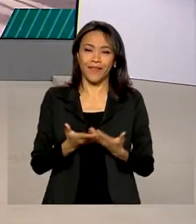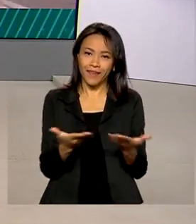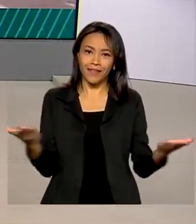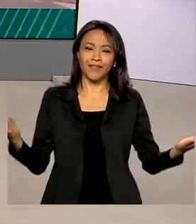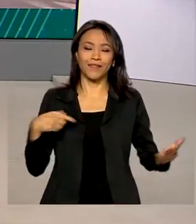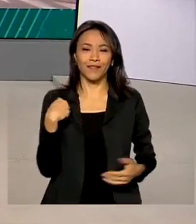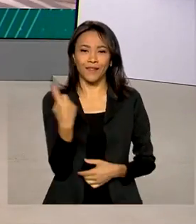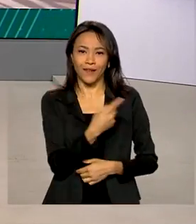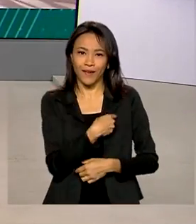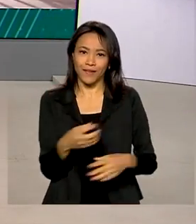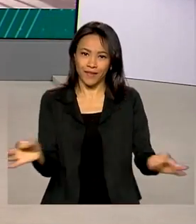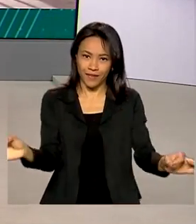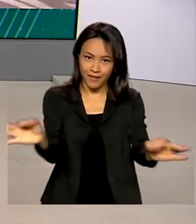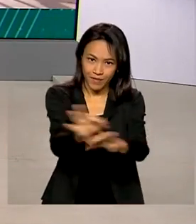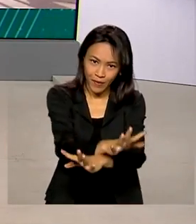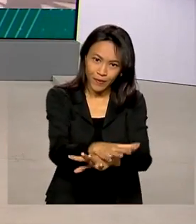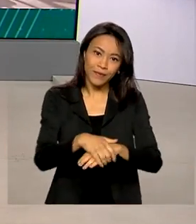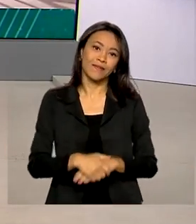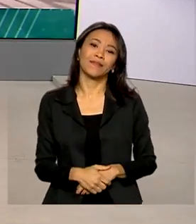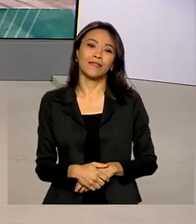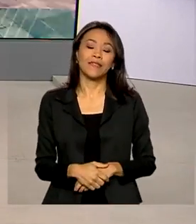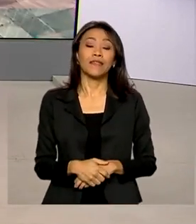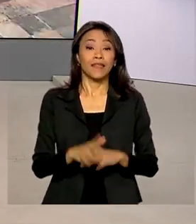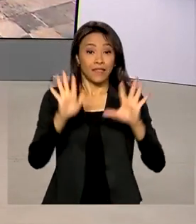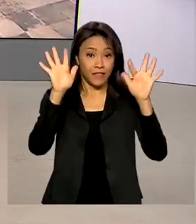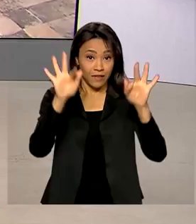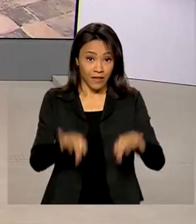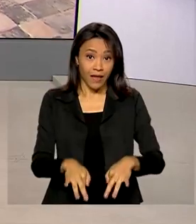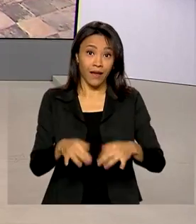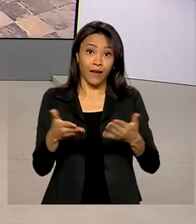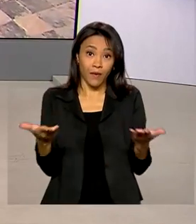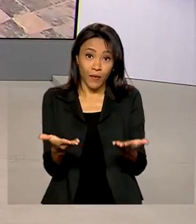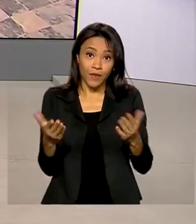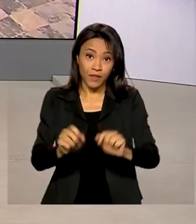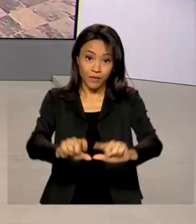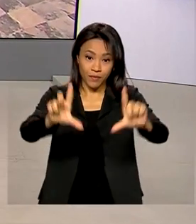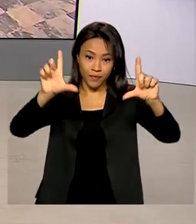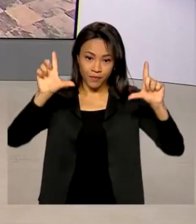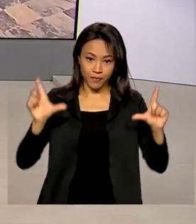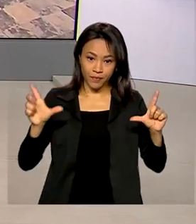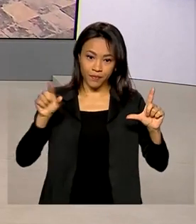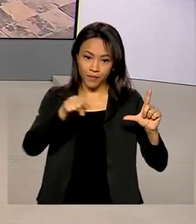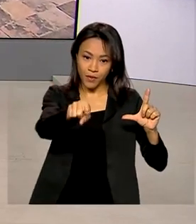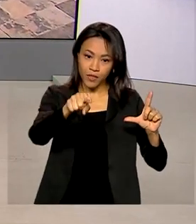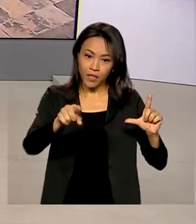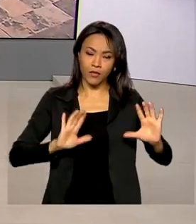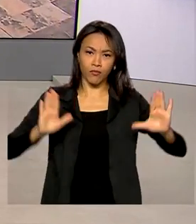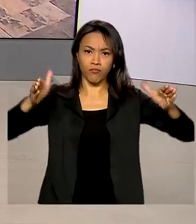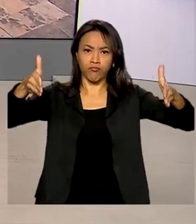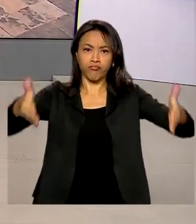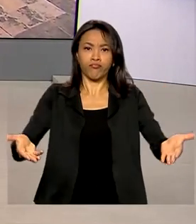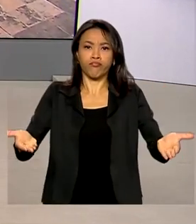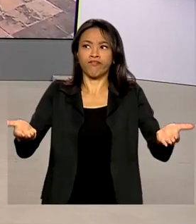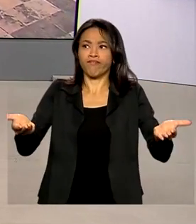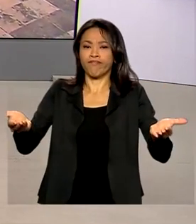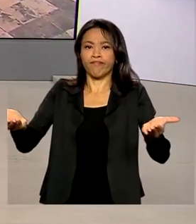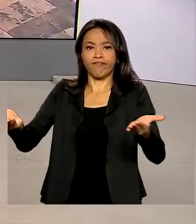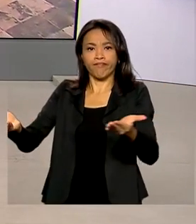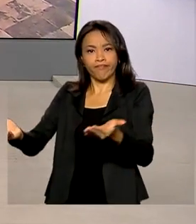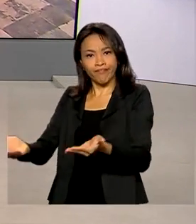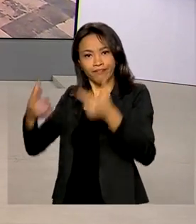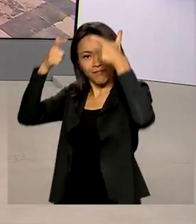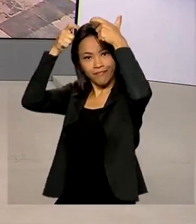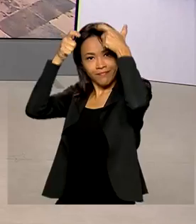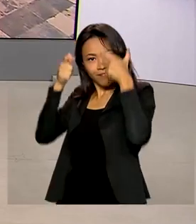o Brasil em Dia fica por aqui. A gente encerra esta edição com imagens ao vivo do funeral da rainha Elizabeth II